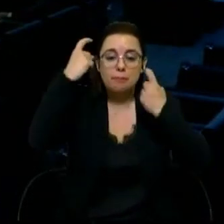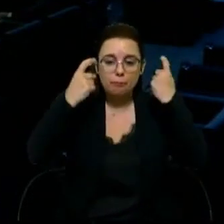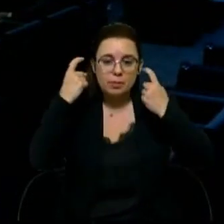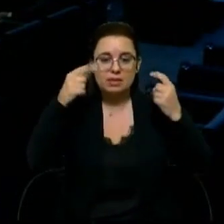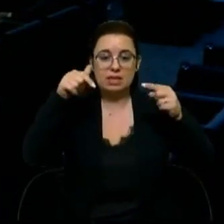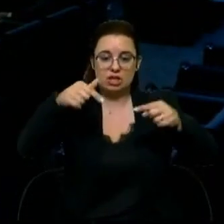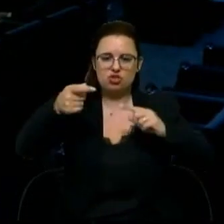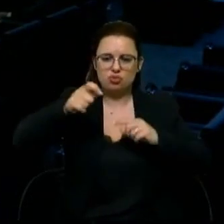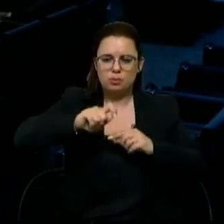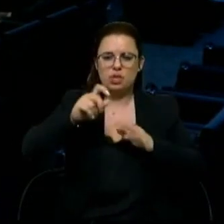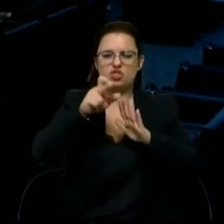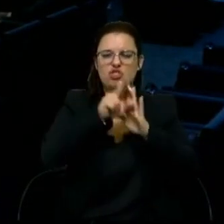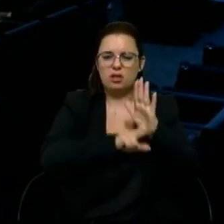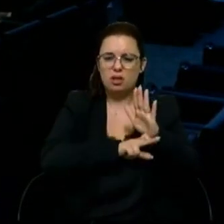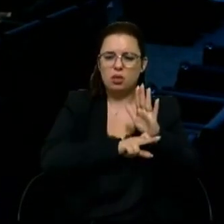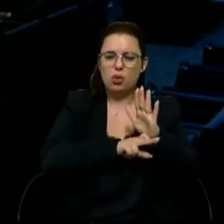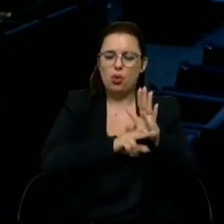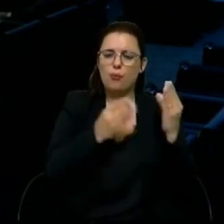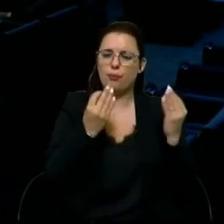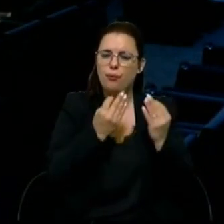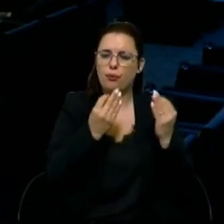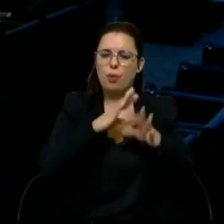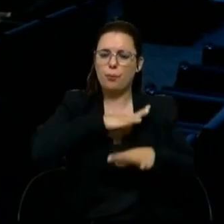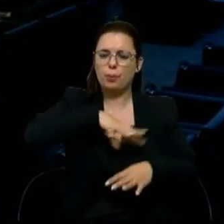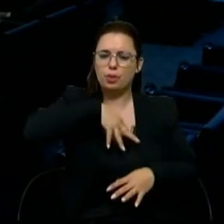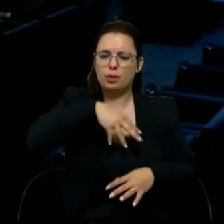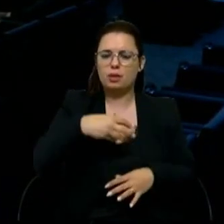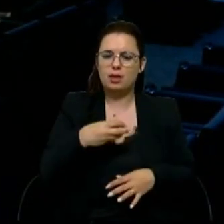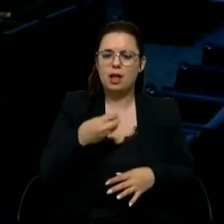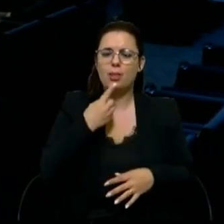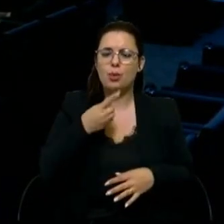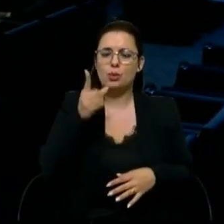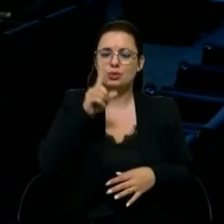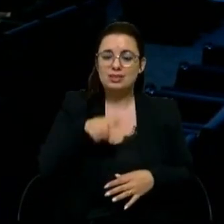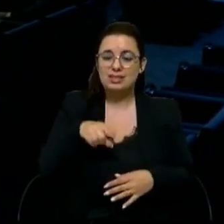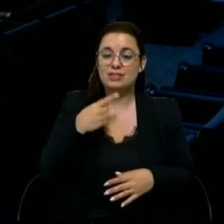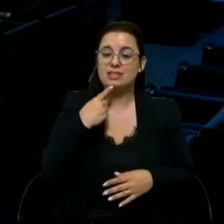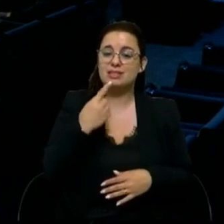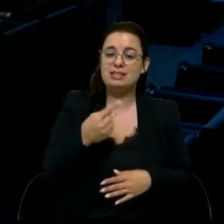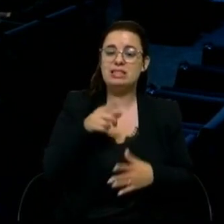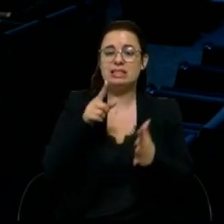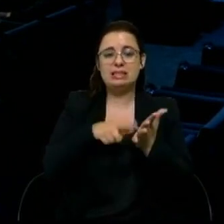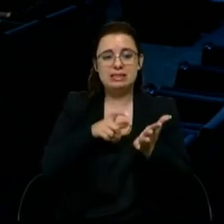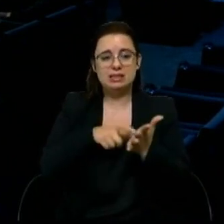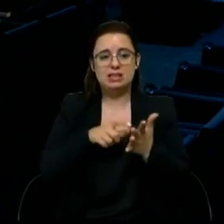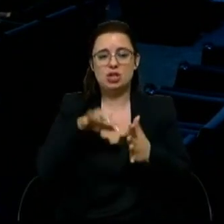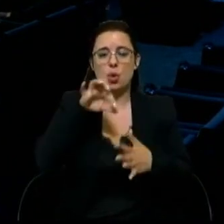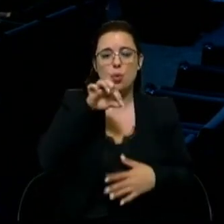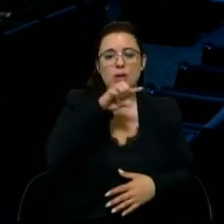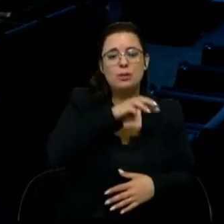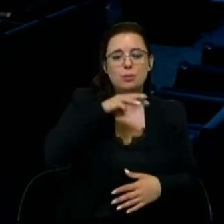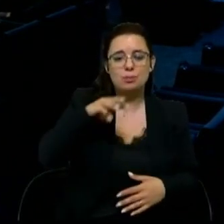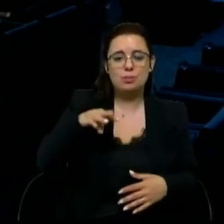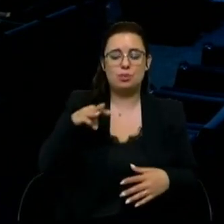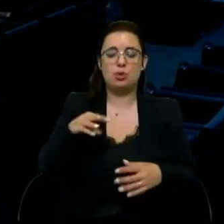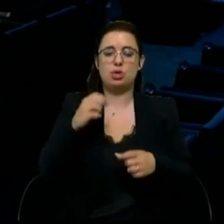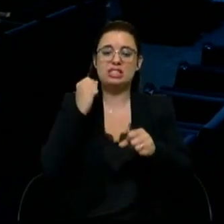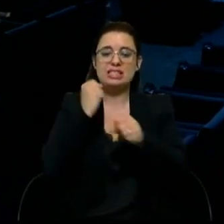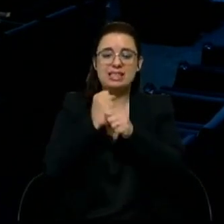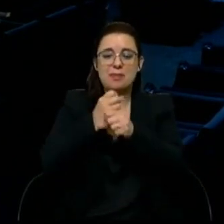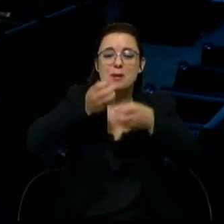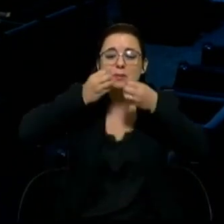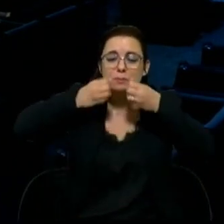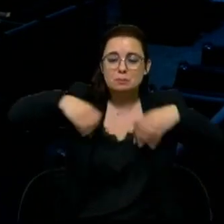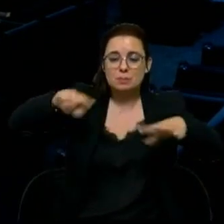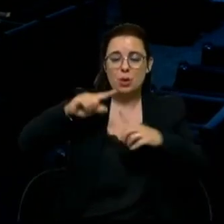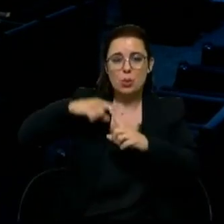Este mês saiu um relatório do World Forum Mundial que, novamente, vem apontar para essa necessidade. 8 milhões de postos de trabalho vão ser perdidos nos